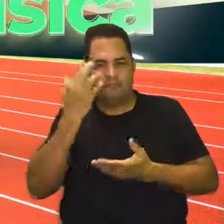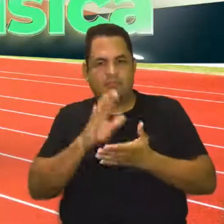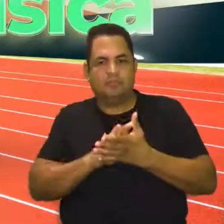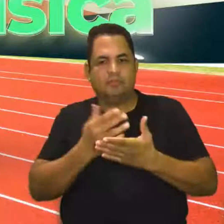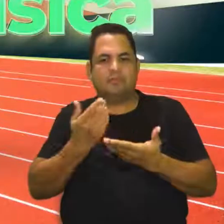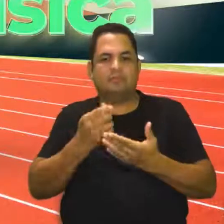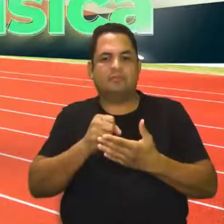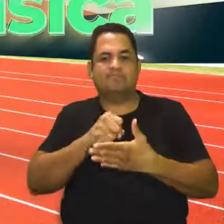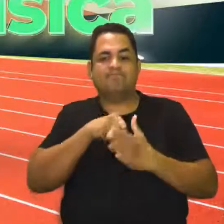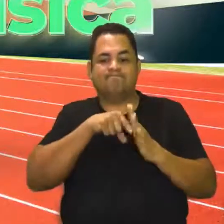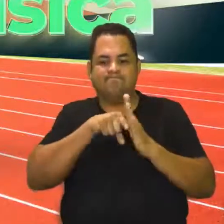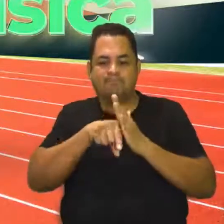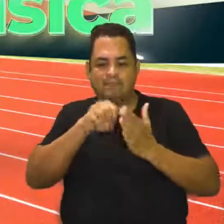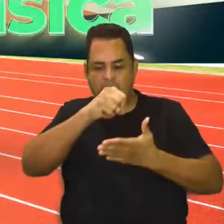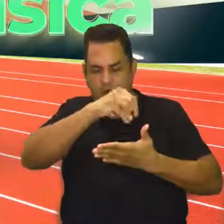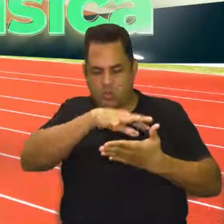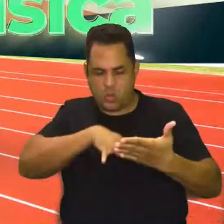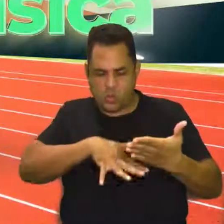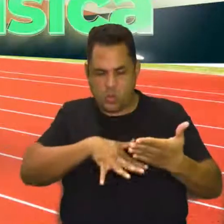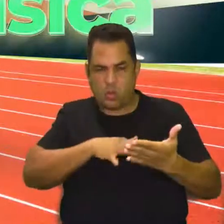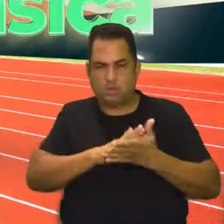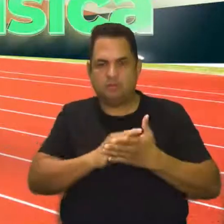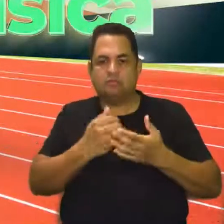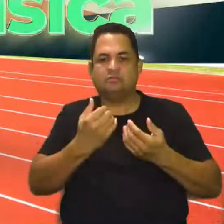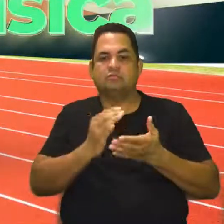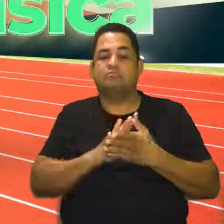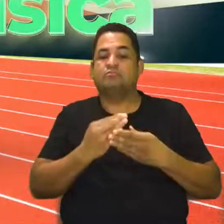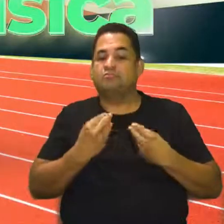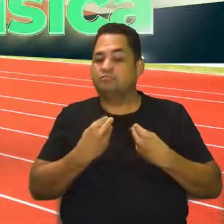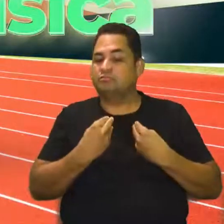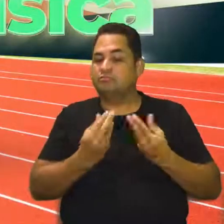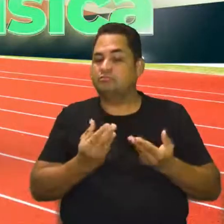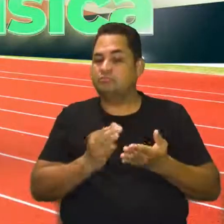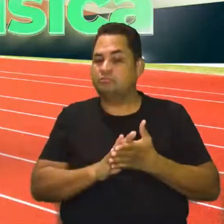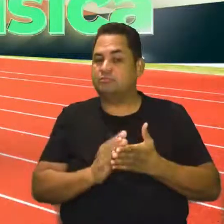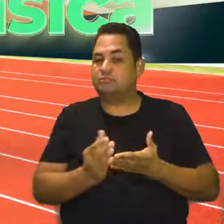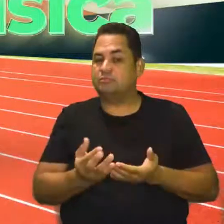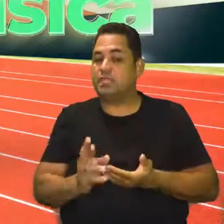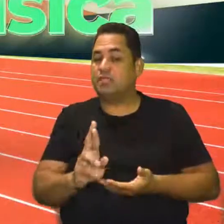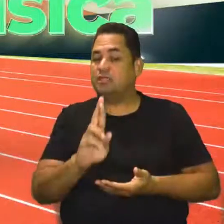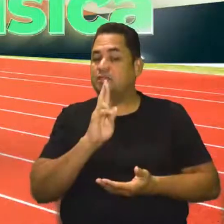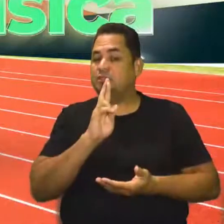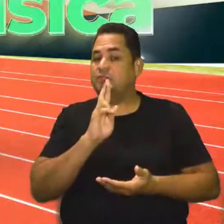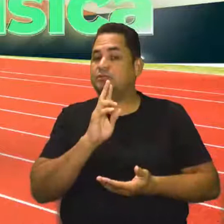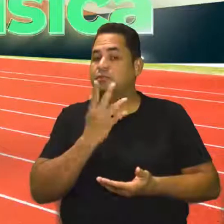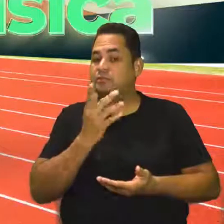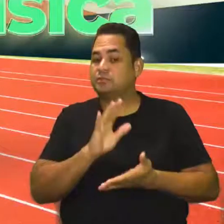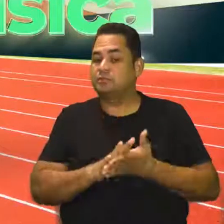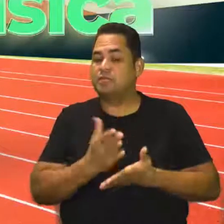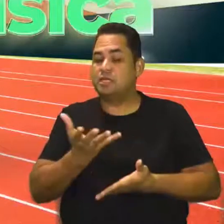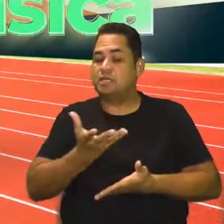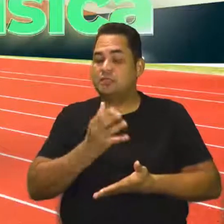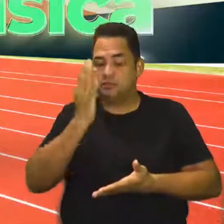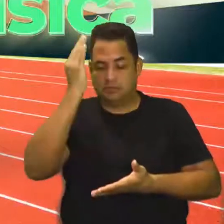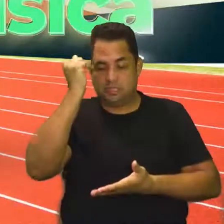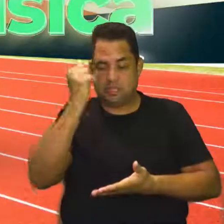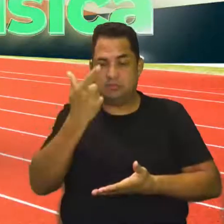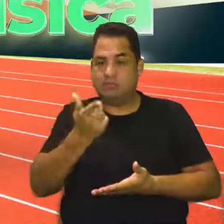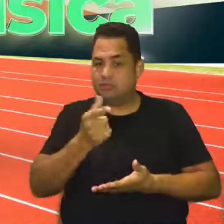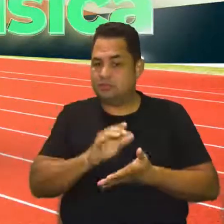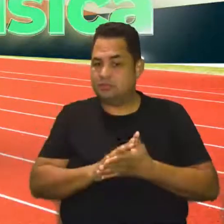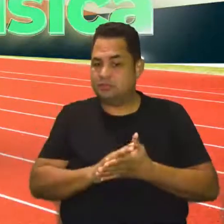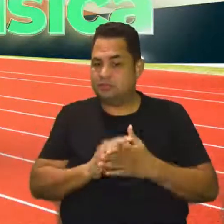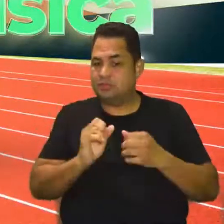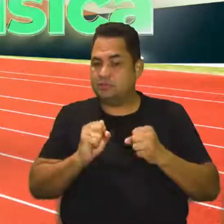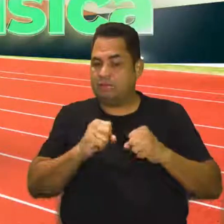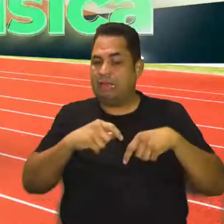questionário. Nós queremos receber o resultado, né, professora? certeza. A quer saber se você está suficientemente ativo